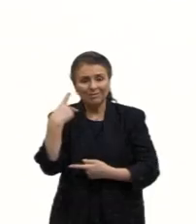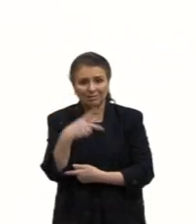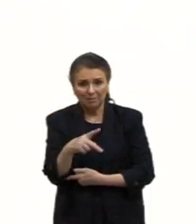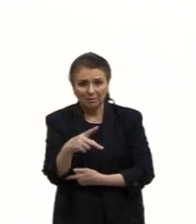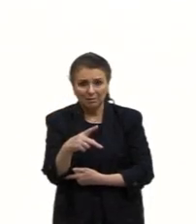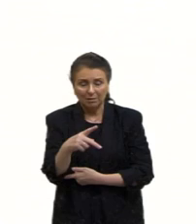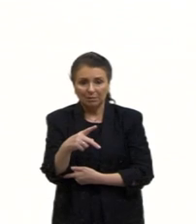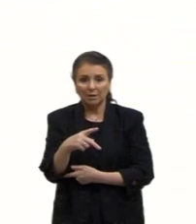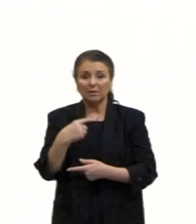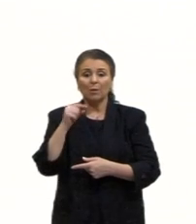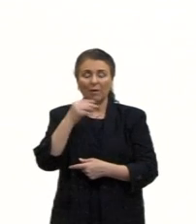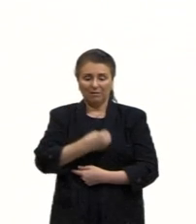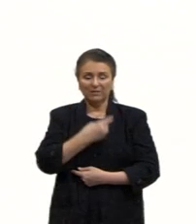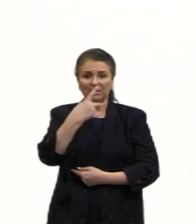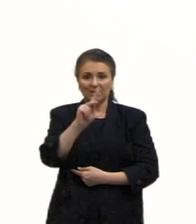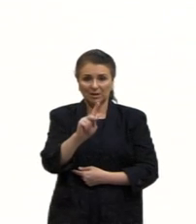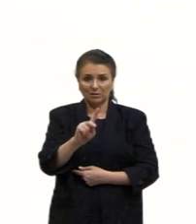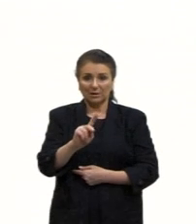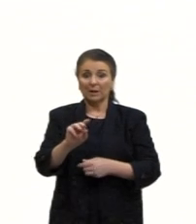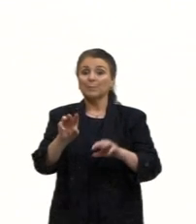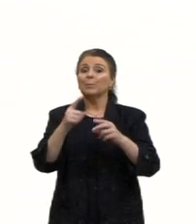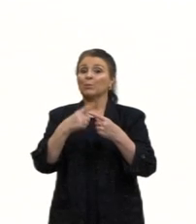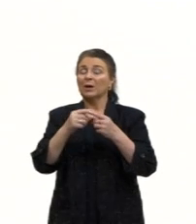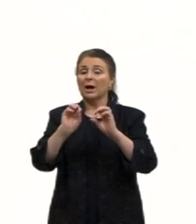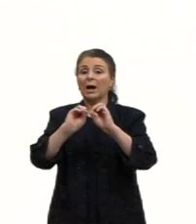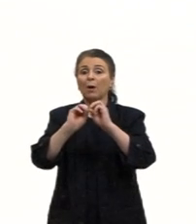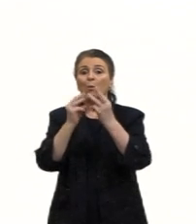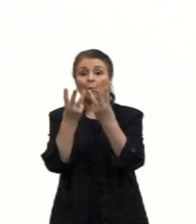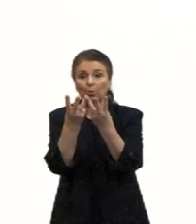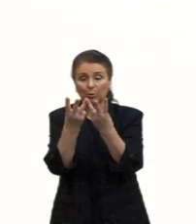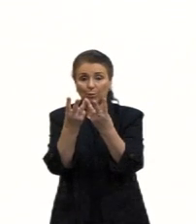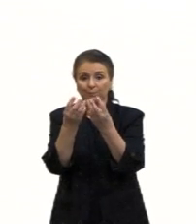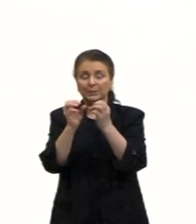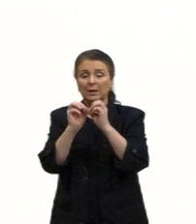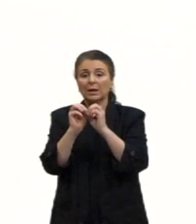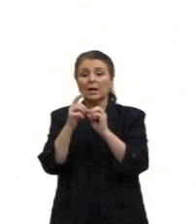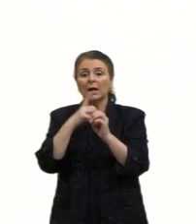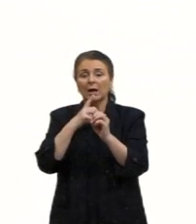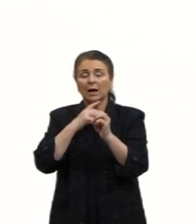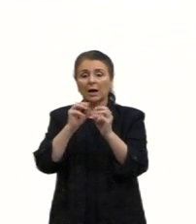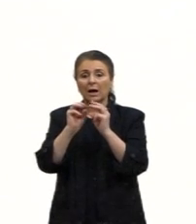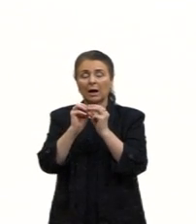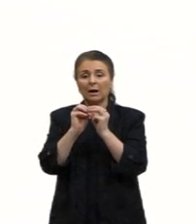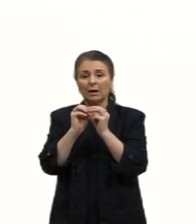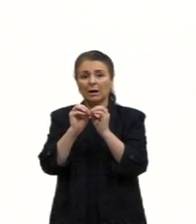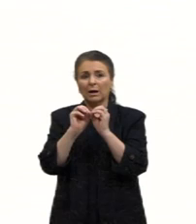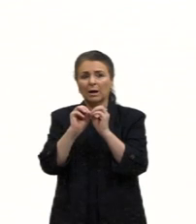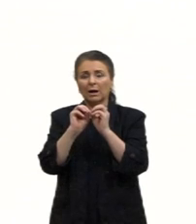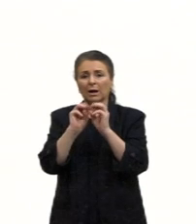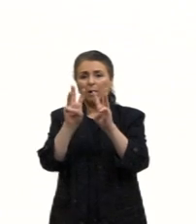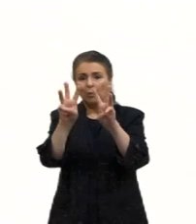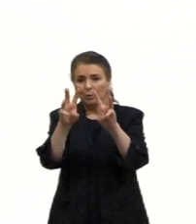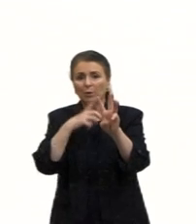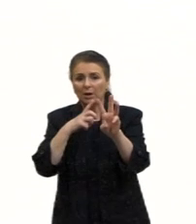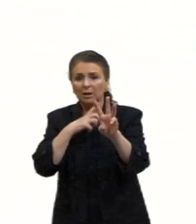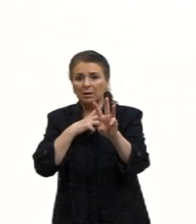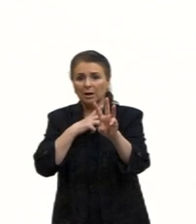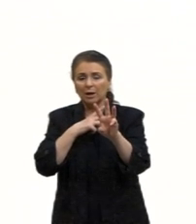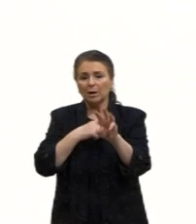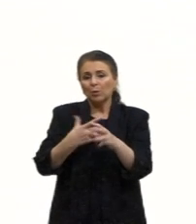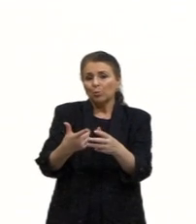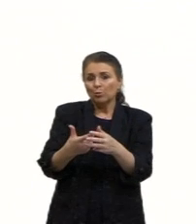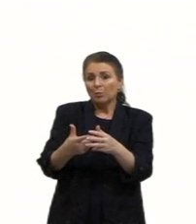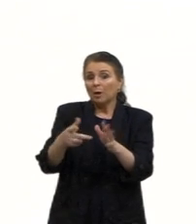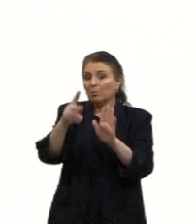Tanto que a ONU tem um propósito relacionado a essa questão dos refugiados. Então,